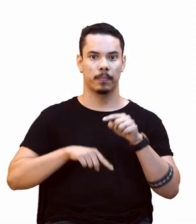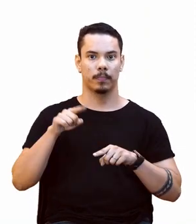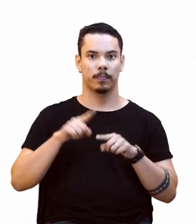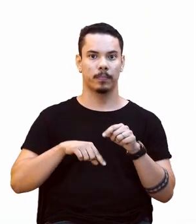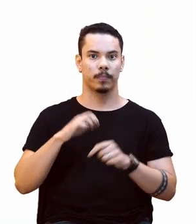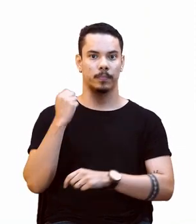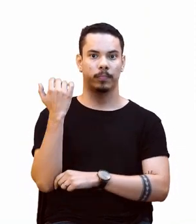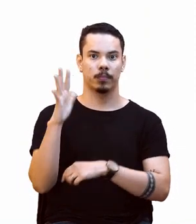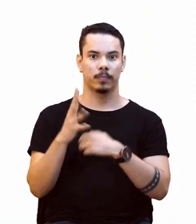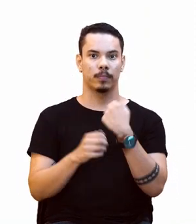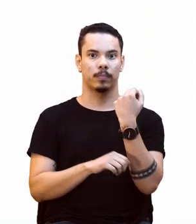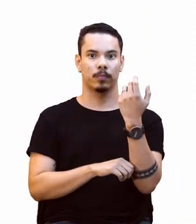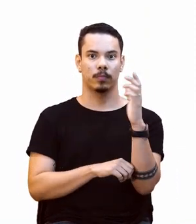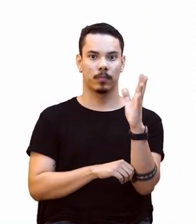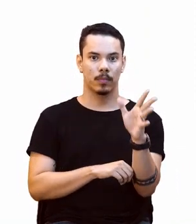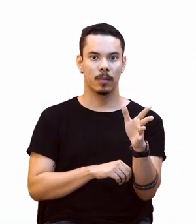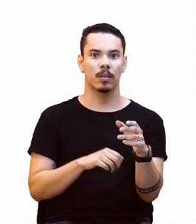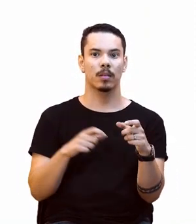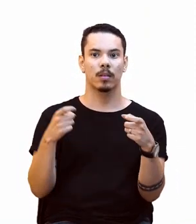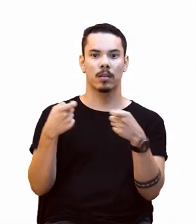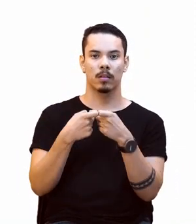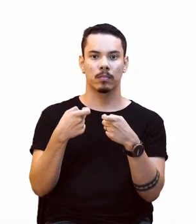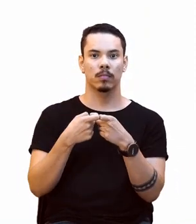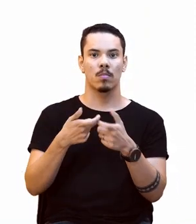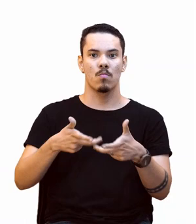castanha, o extrativismo.